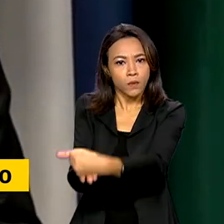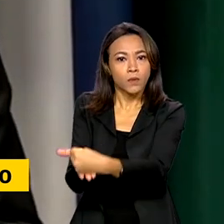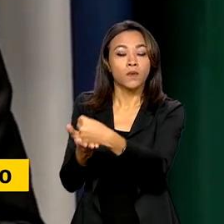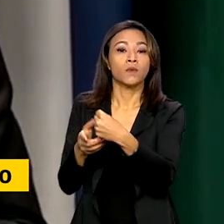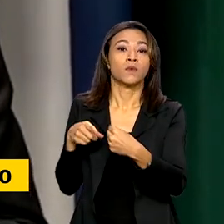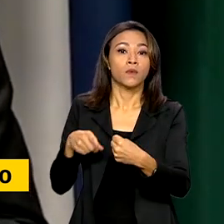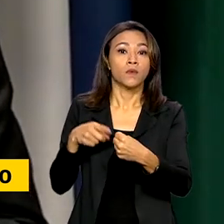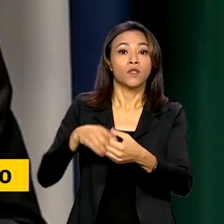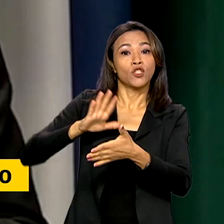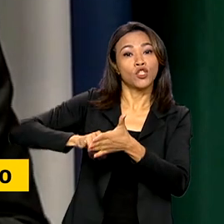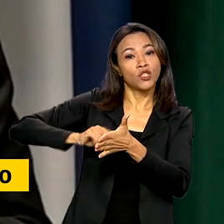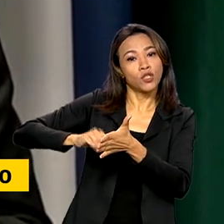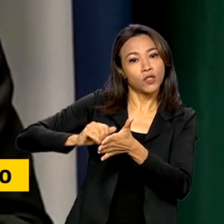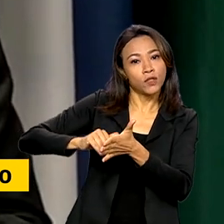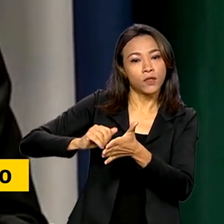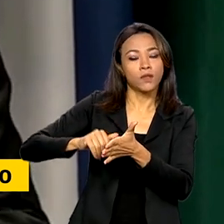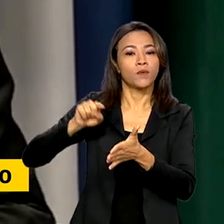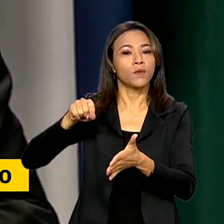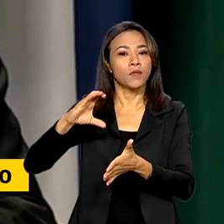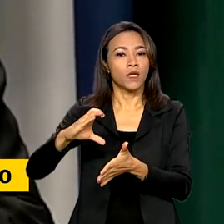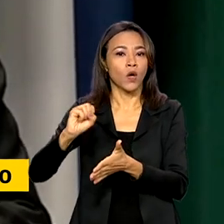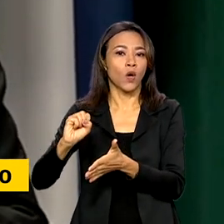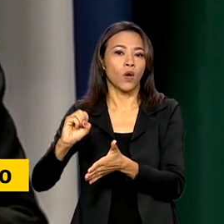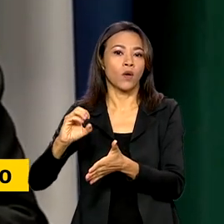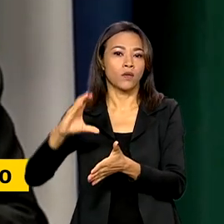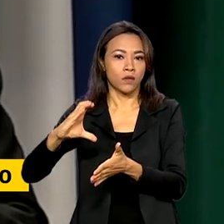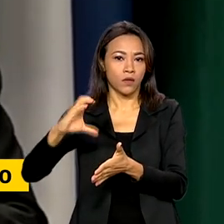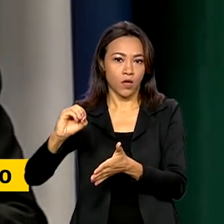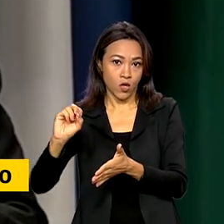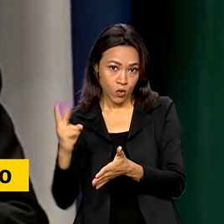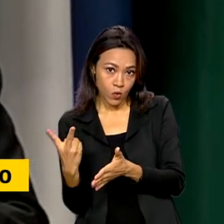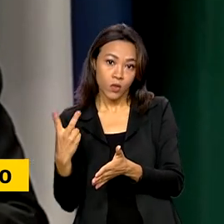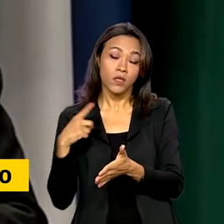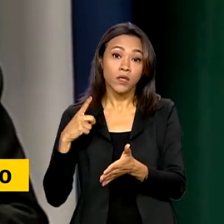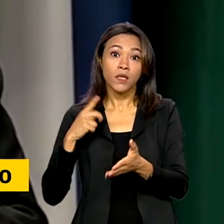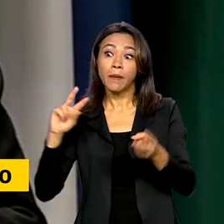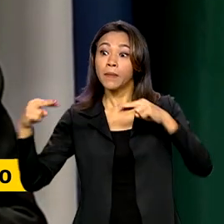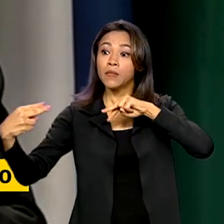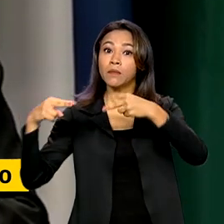descarbonização da economia e que crie uma nova perspectiva histórica.